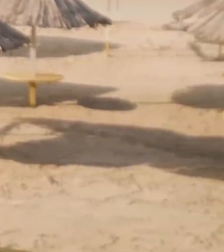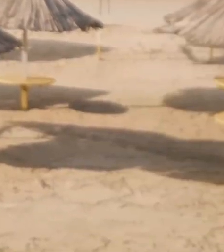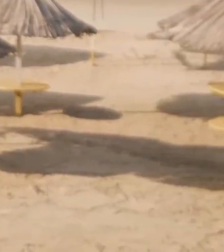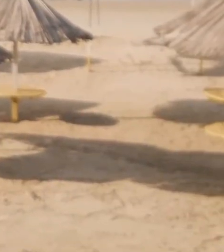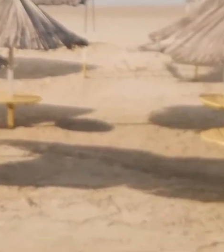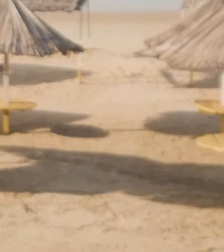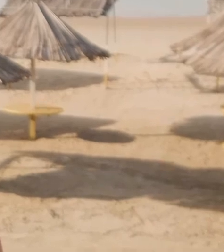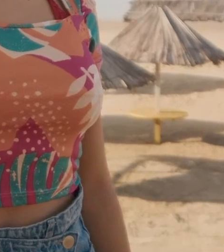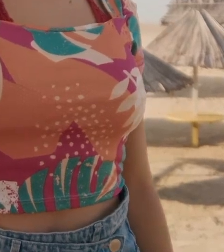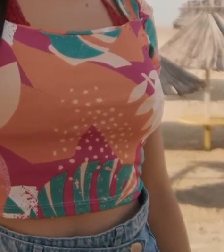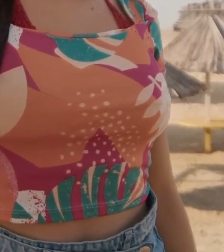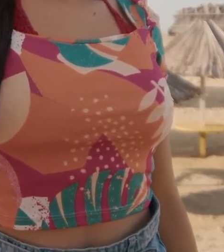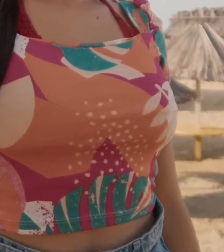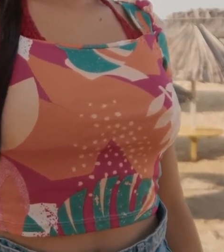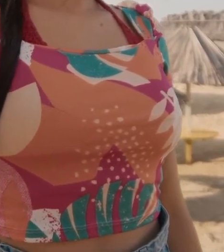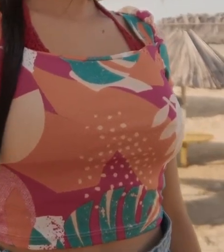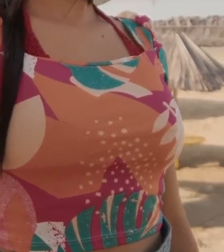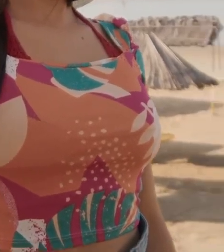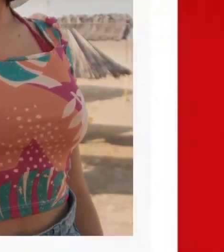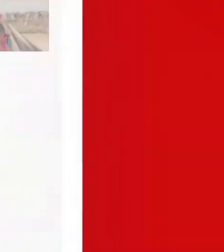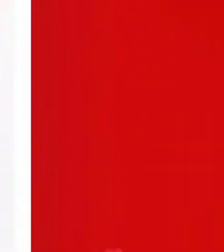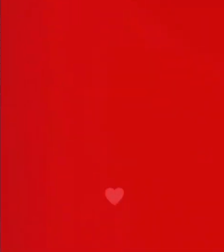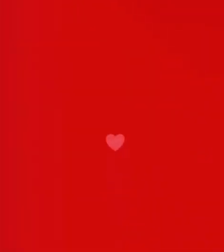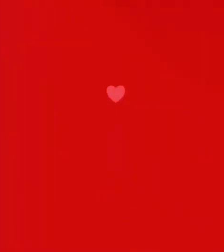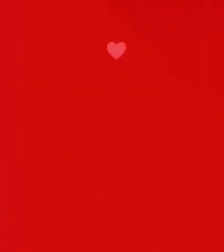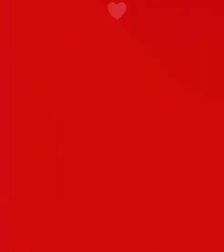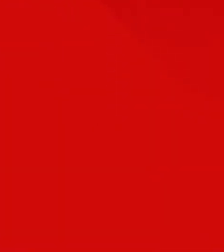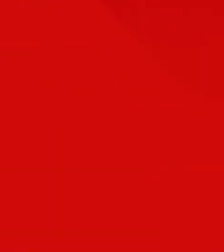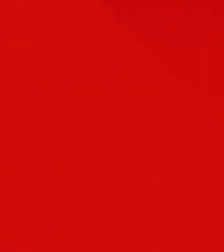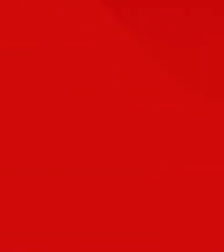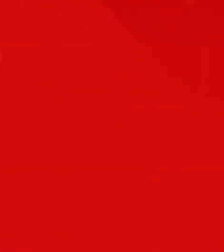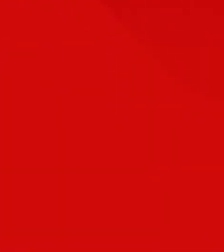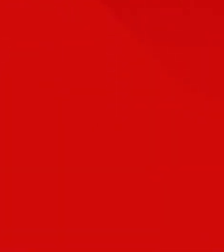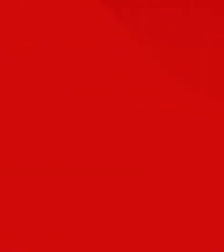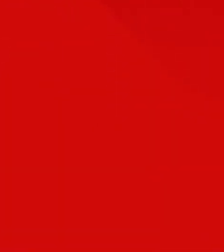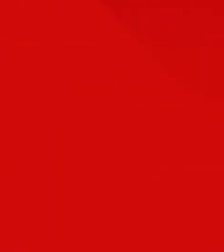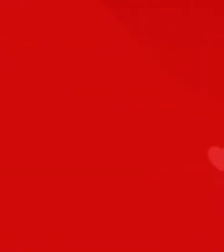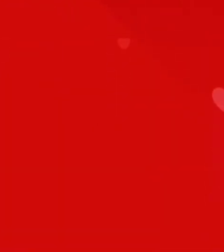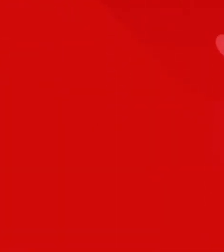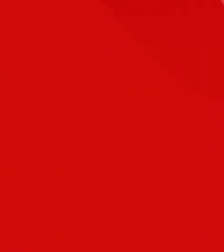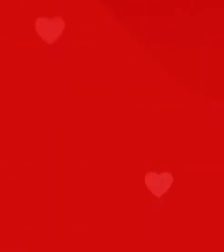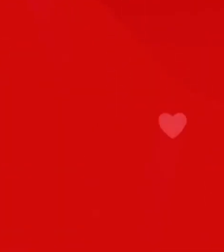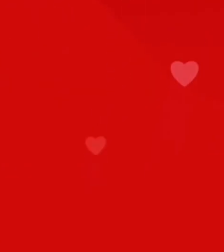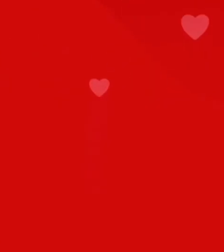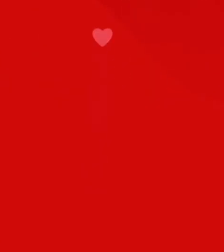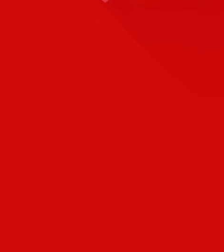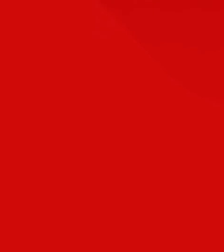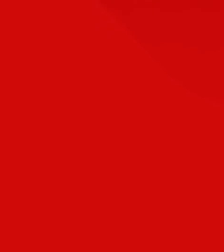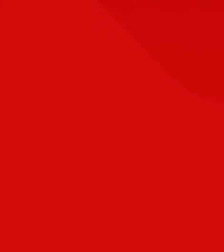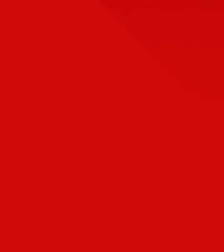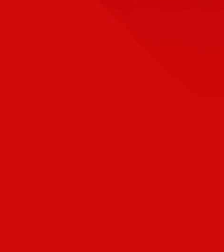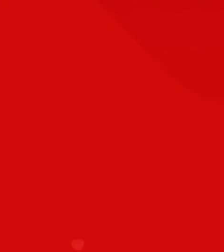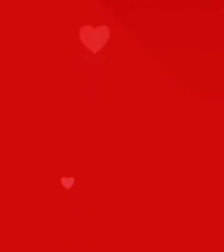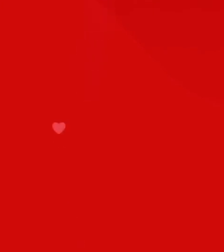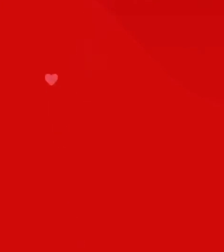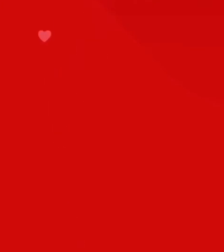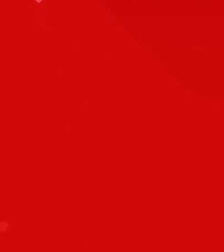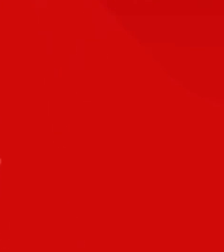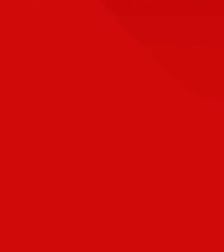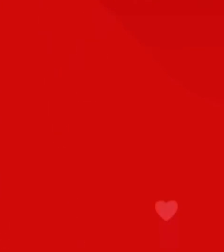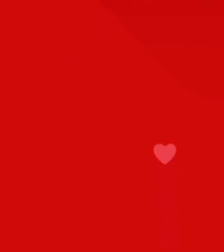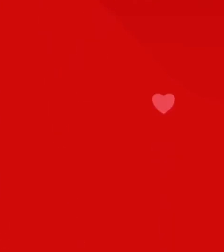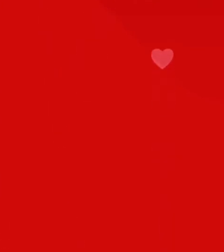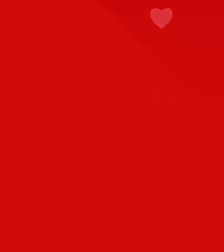Bia se amarra em praia, as duas têm gostos diferentes, mas na hora de estudar, elas se encontram na plataforma Gonçalves Dias.